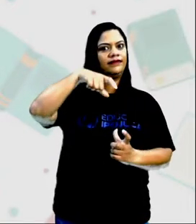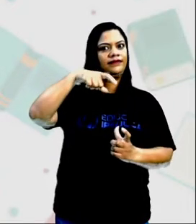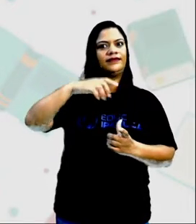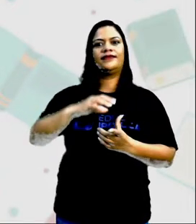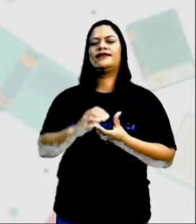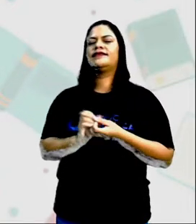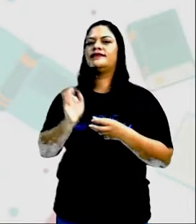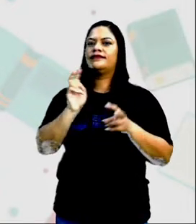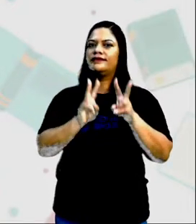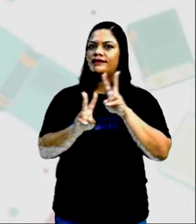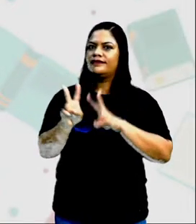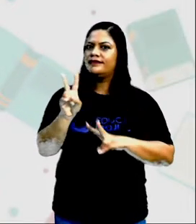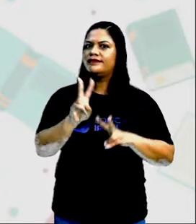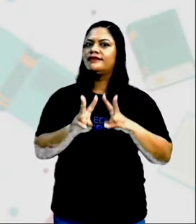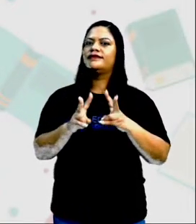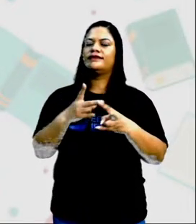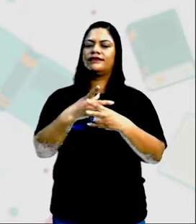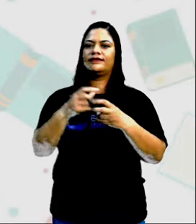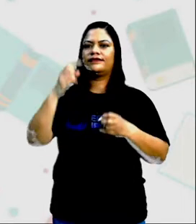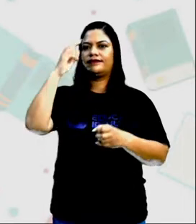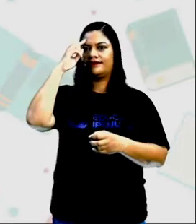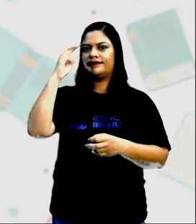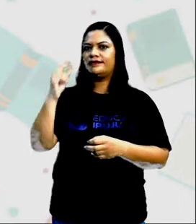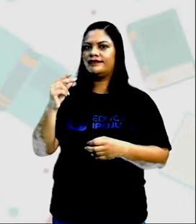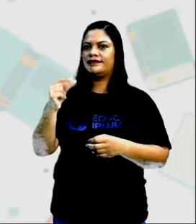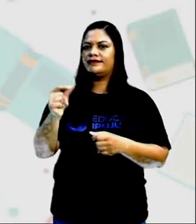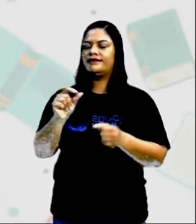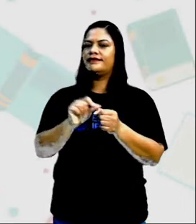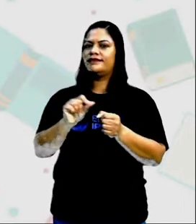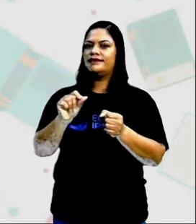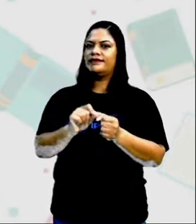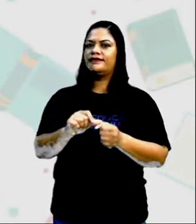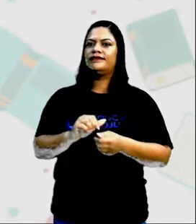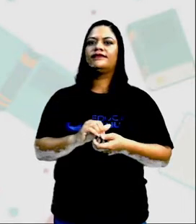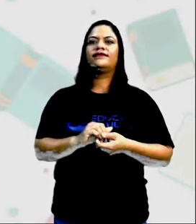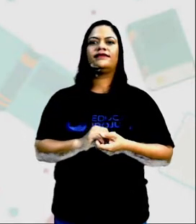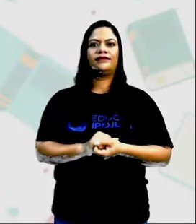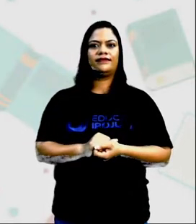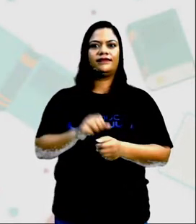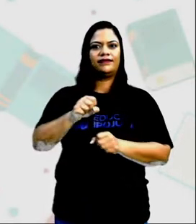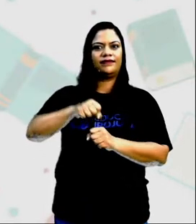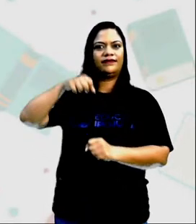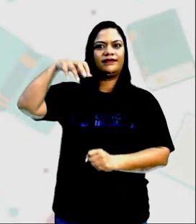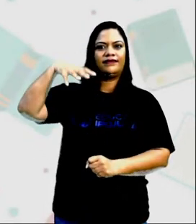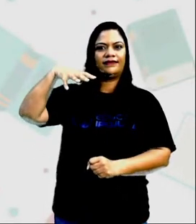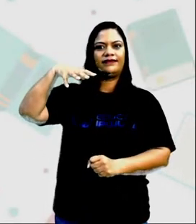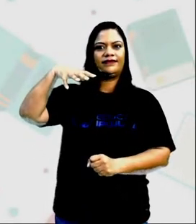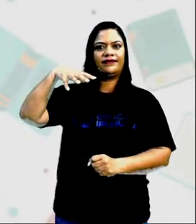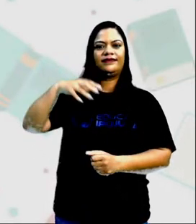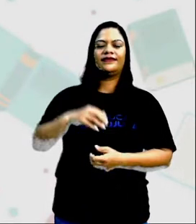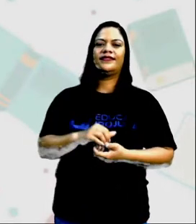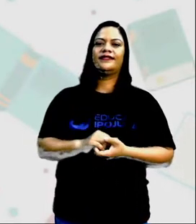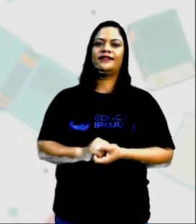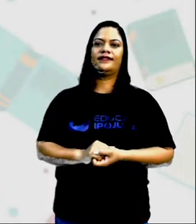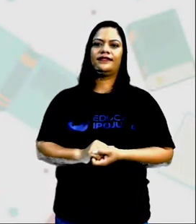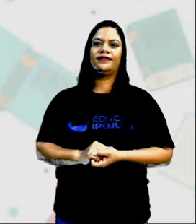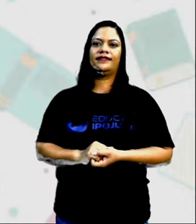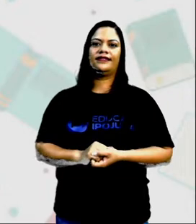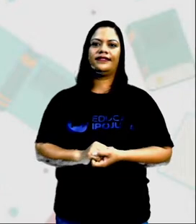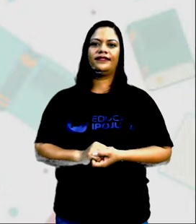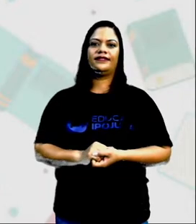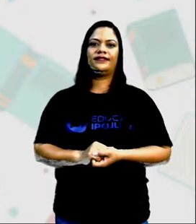Ele Veja ali Que ele está pensando Que poderia até criar Um guarda-chuva Através dessa roda Então